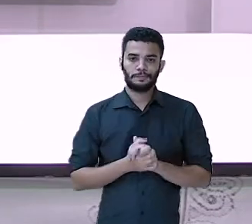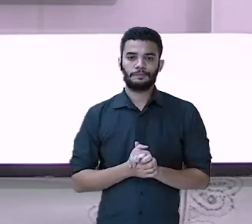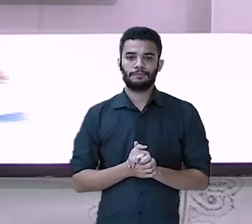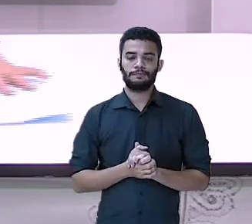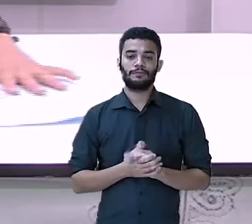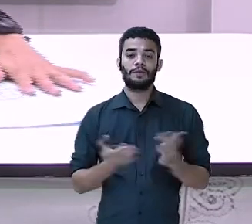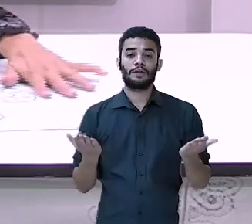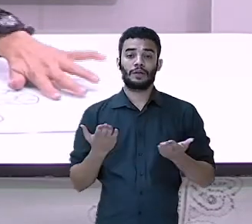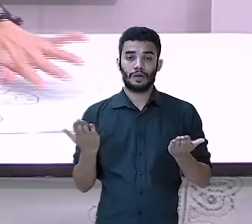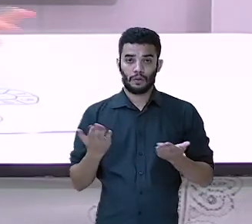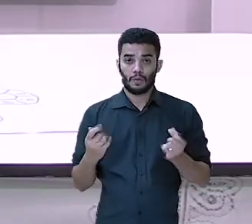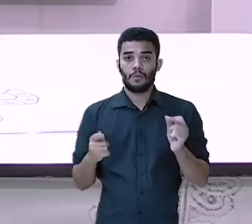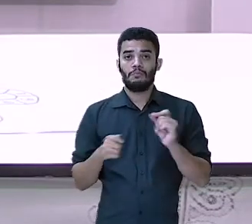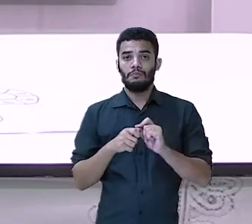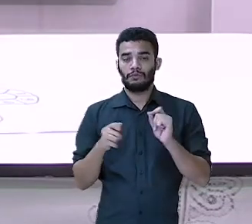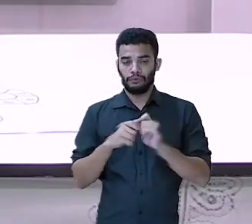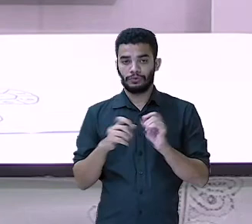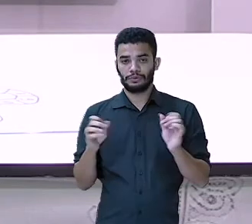nosso tabuleiro pronto.